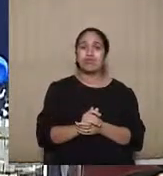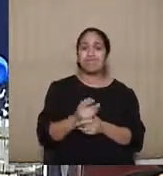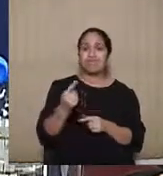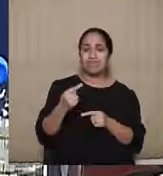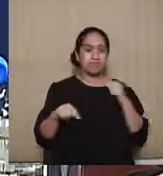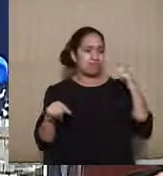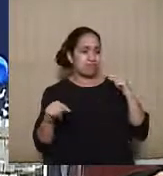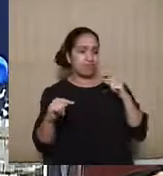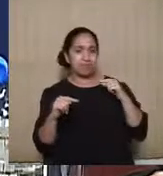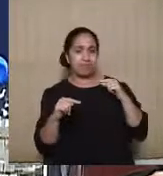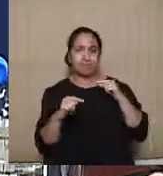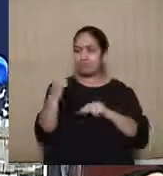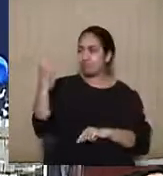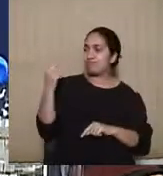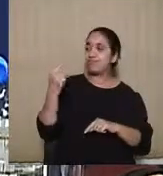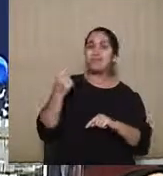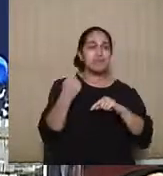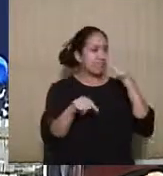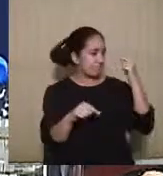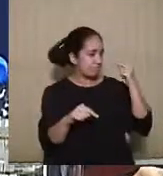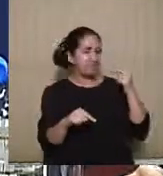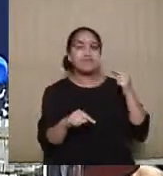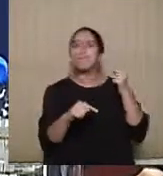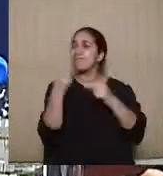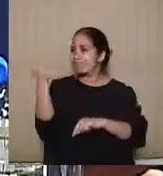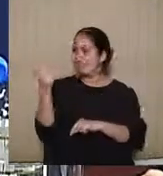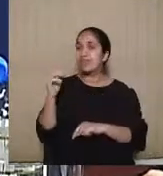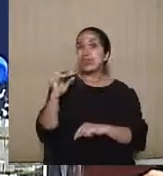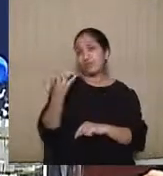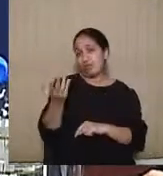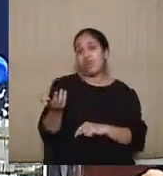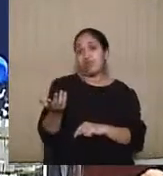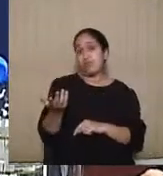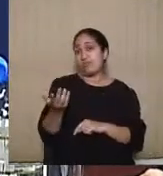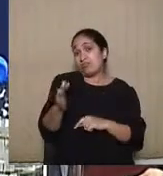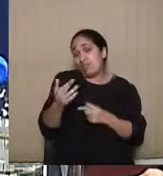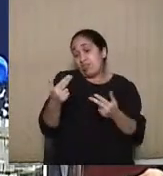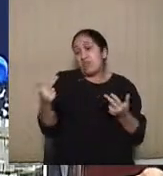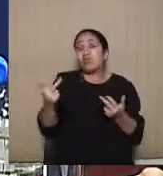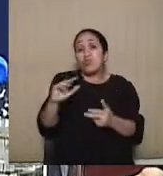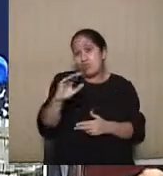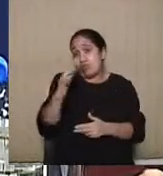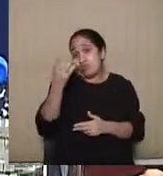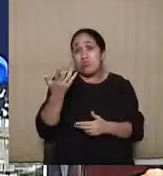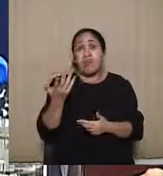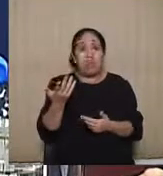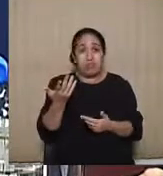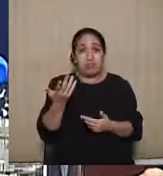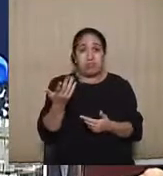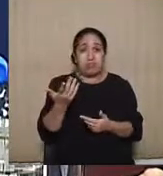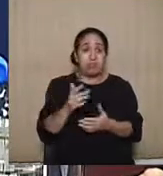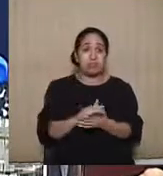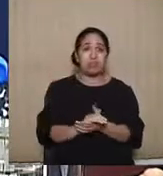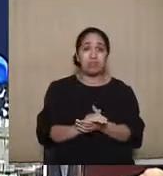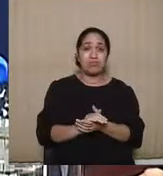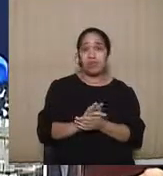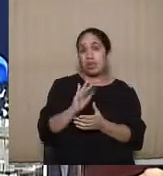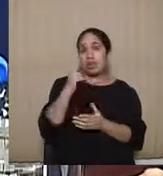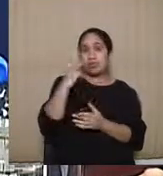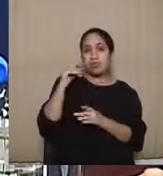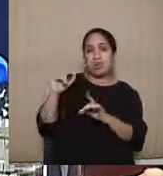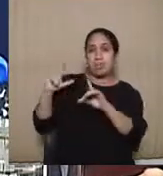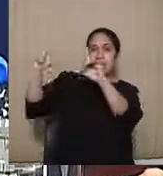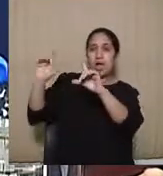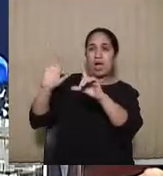desfuncionalidades, vamos dizer assim, e acaba gerando essas situações, que às vezes há uma sinalização de um